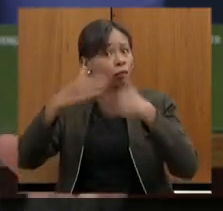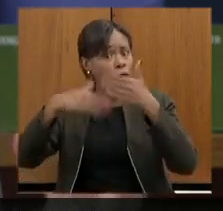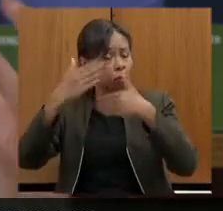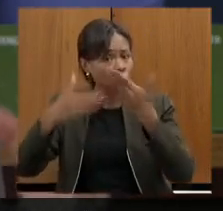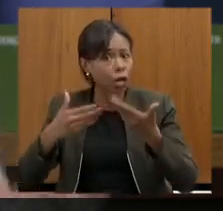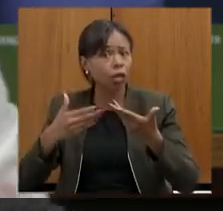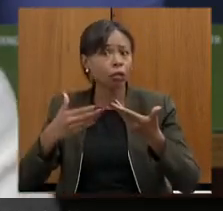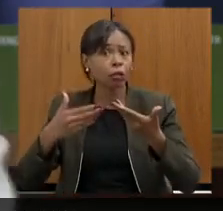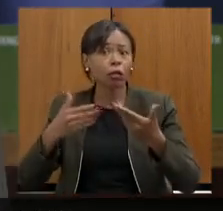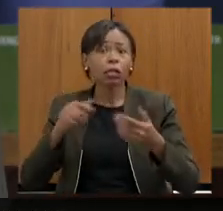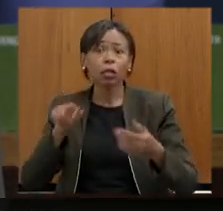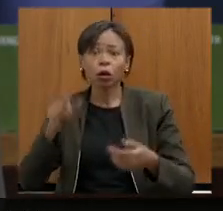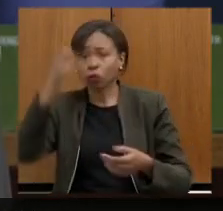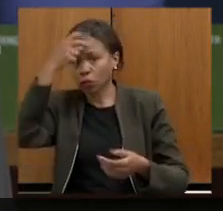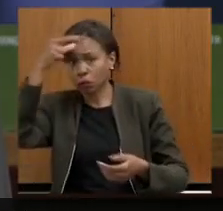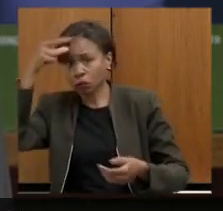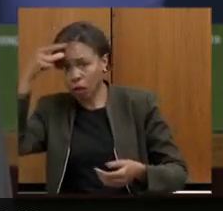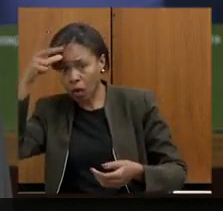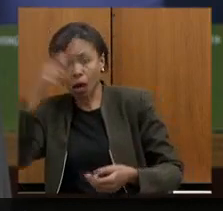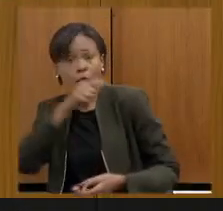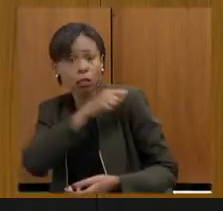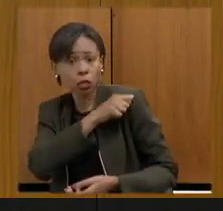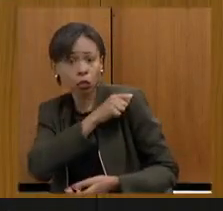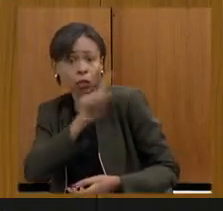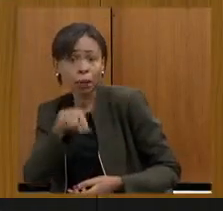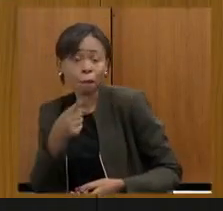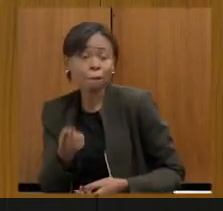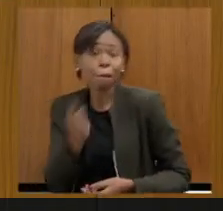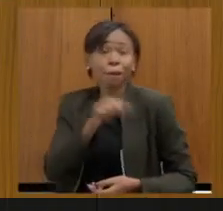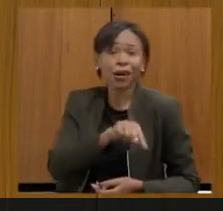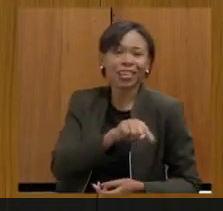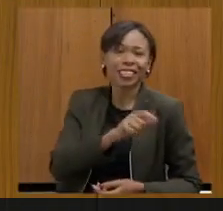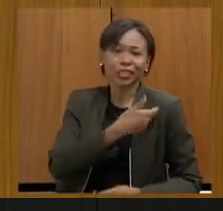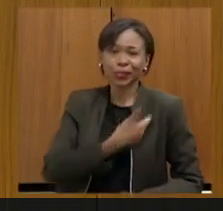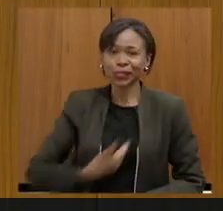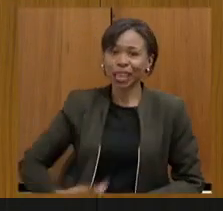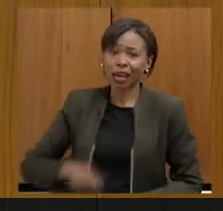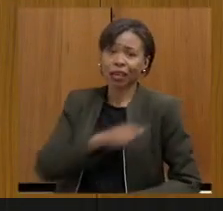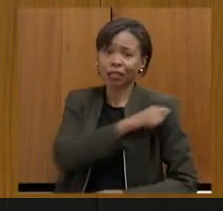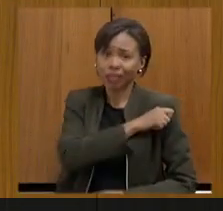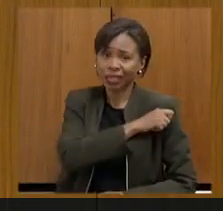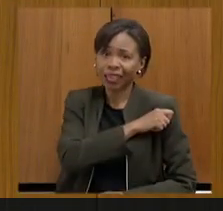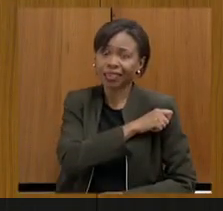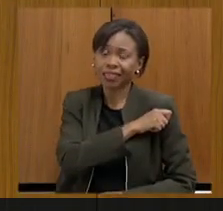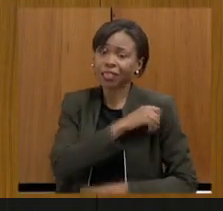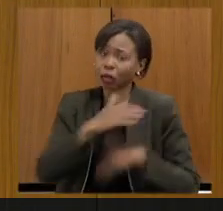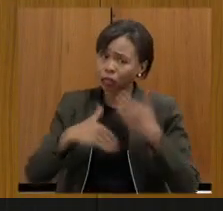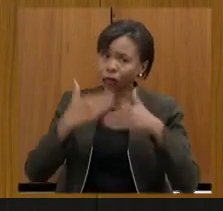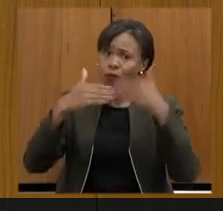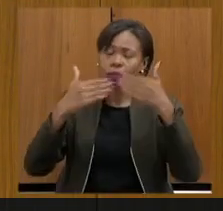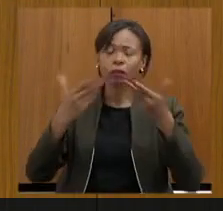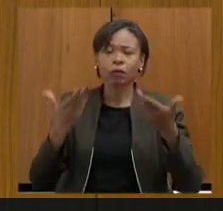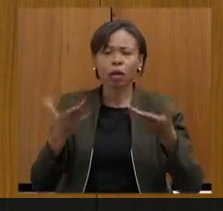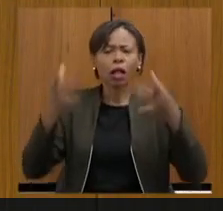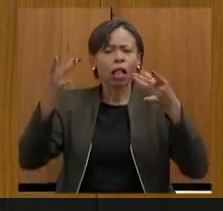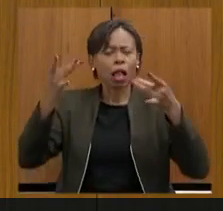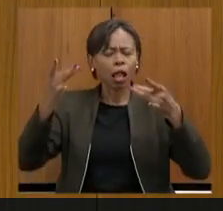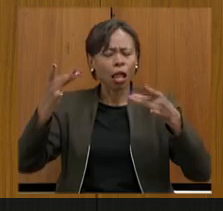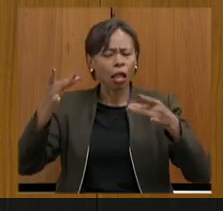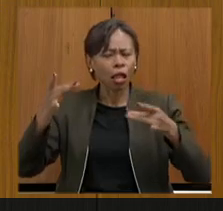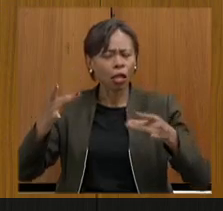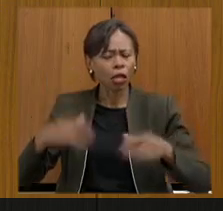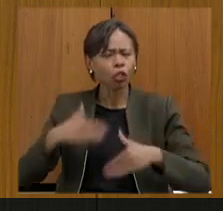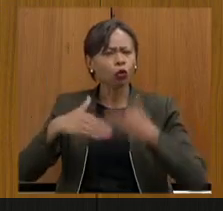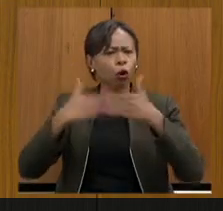um aluno da rede municipal e depois vai se tornar um aluno da rede estadual então é nesse trabalho no detalhe desenvolvendo esse processo trazendo